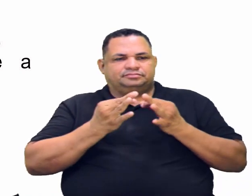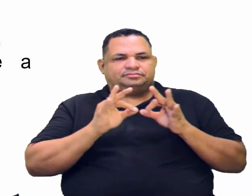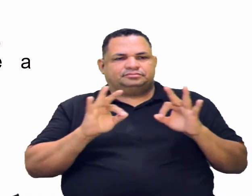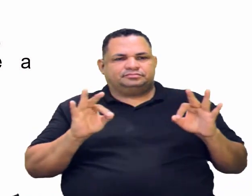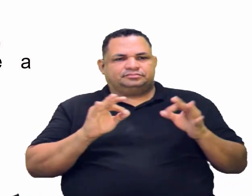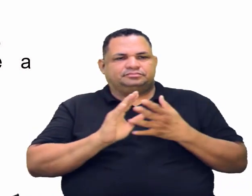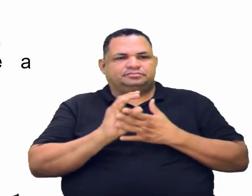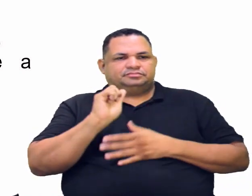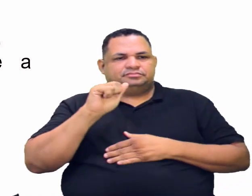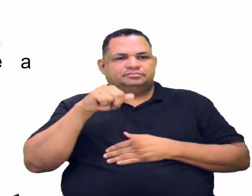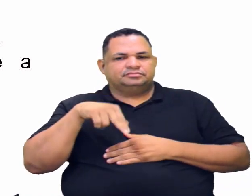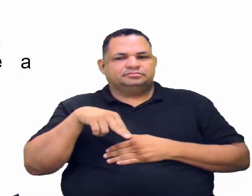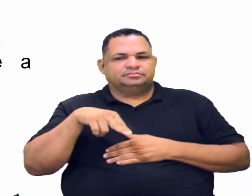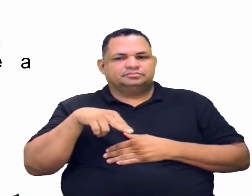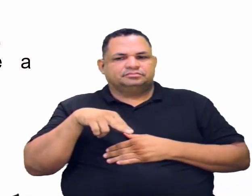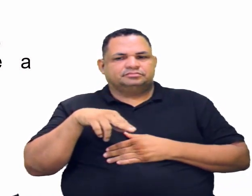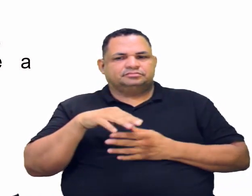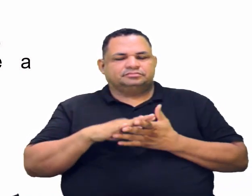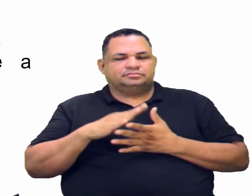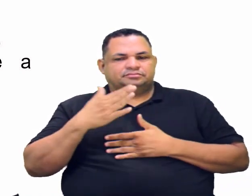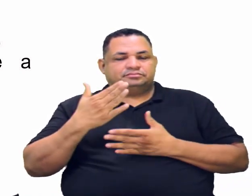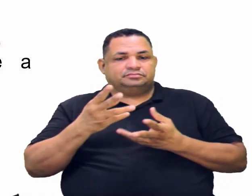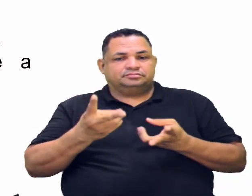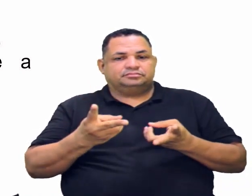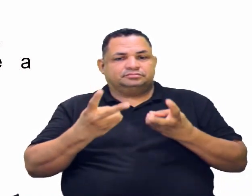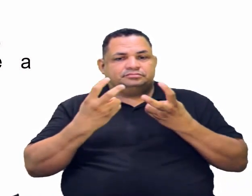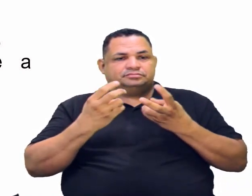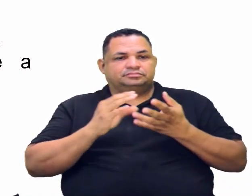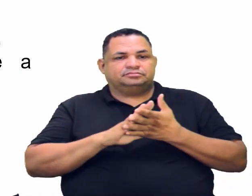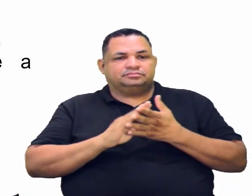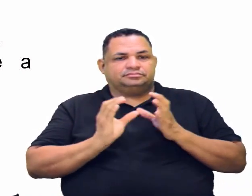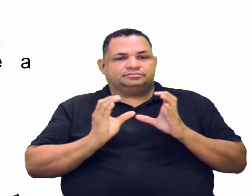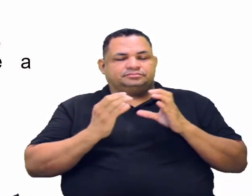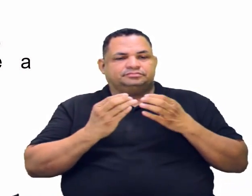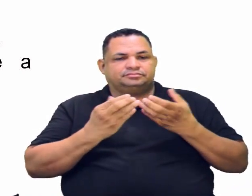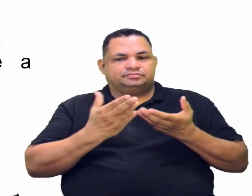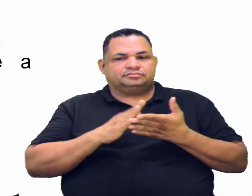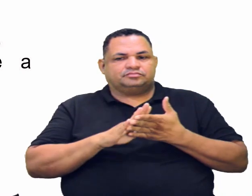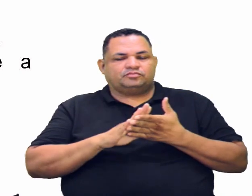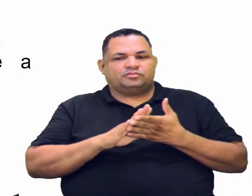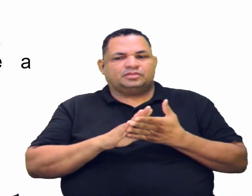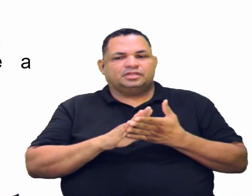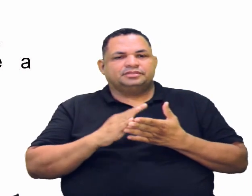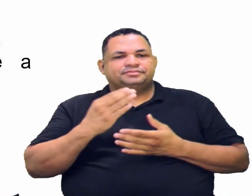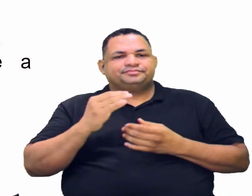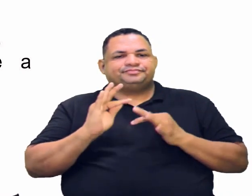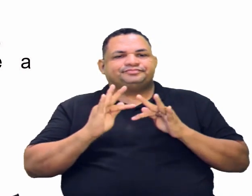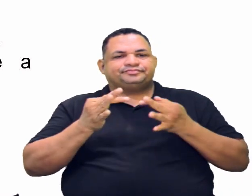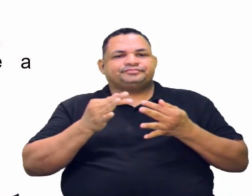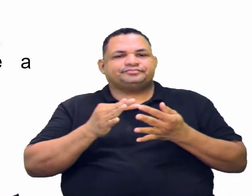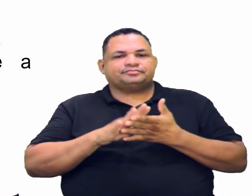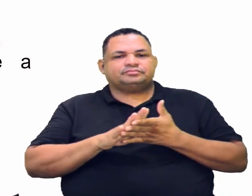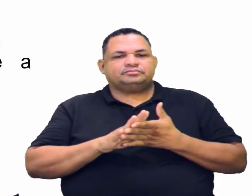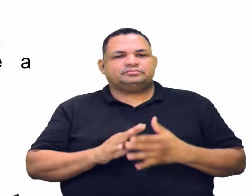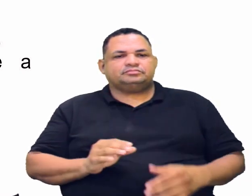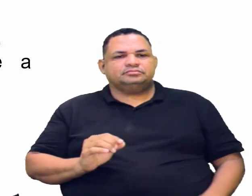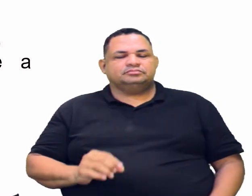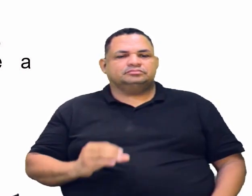é an. E aí, eu vou identificar o meu grupo funcional, que está no carbono 2, e a terminação dele.